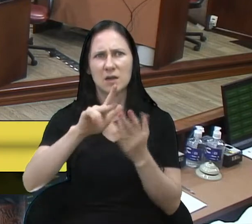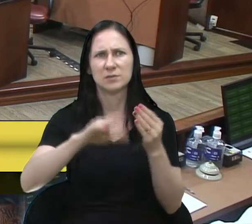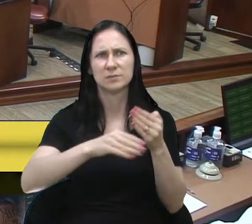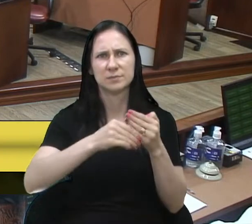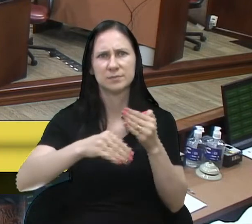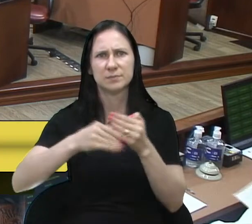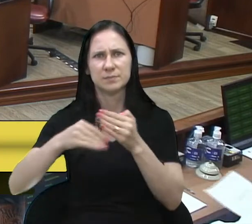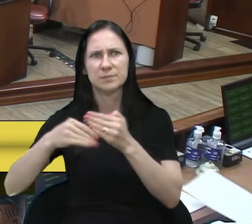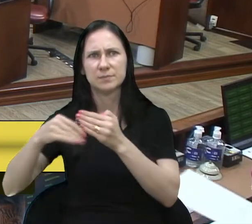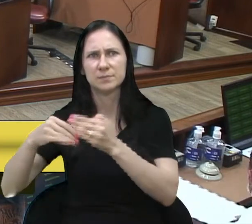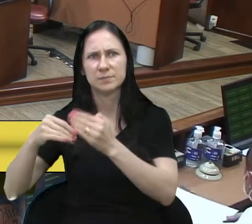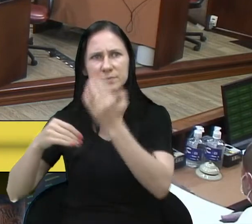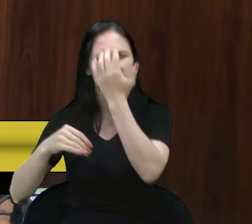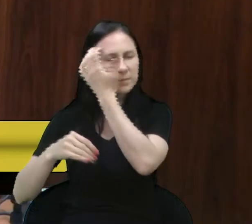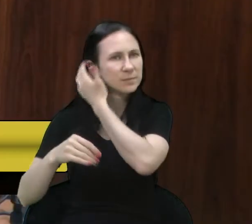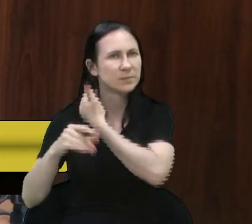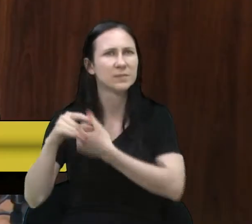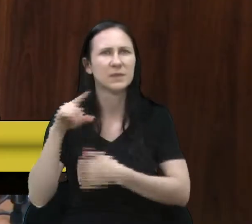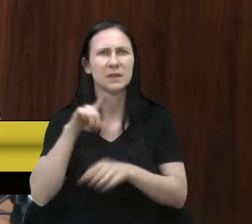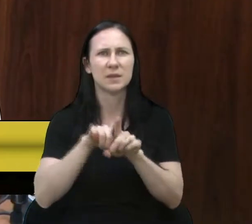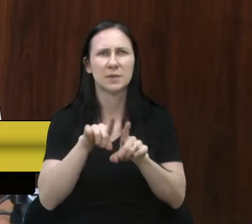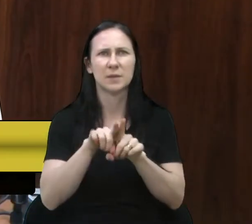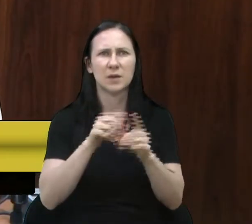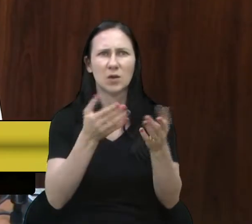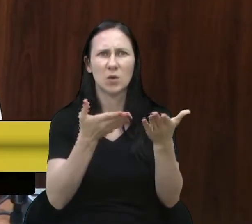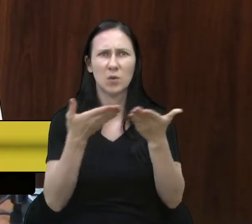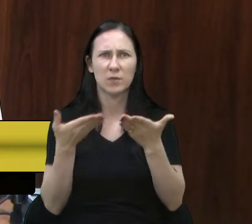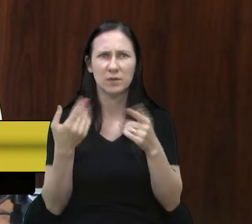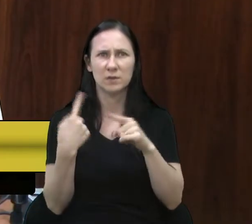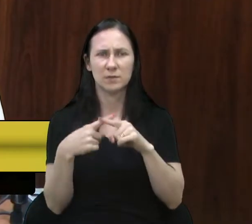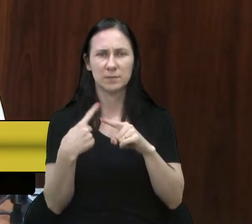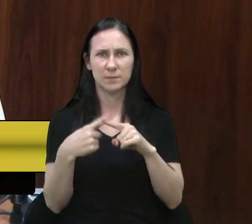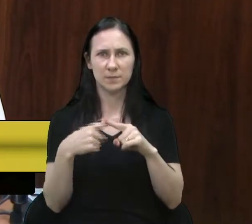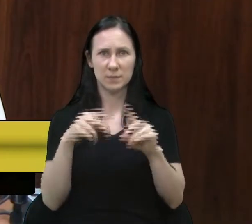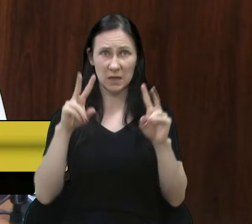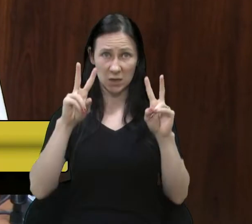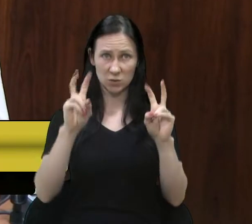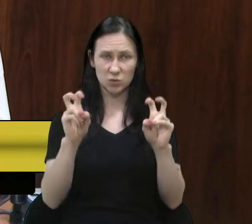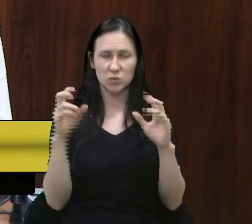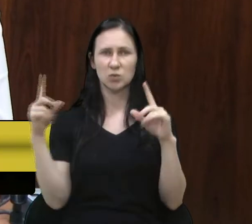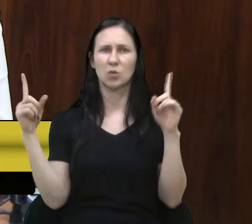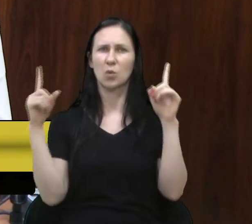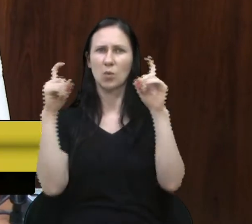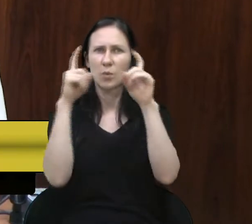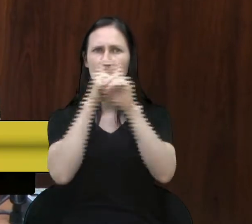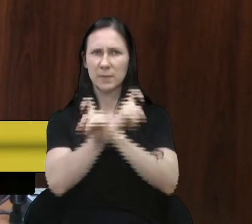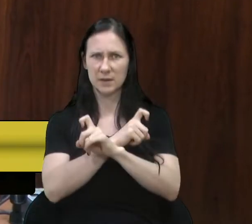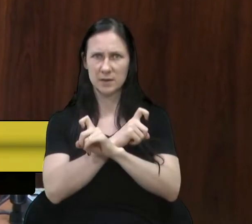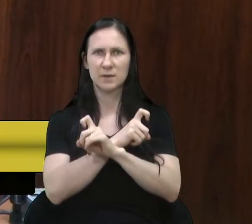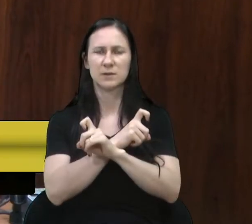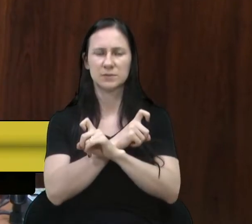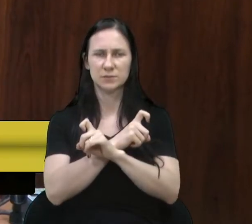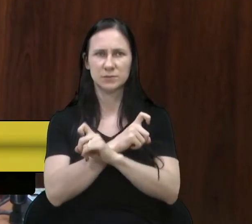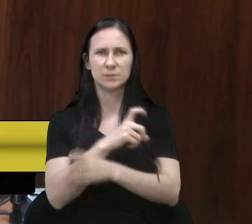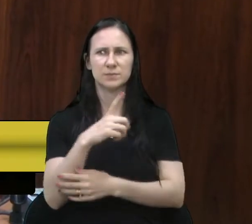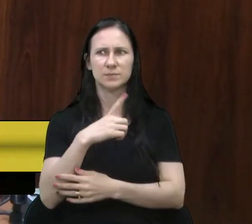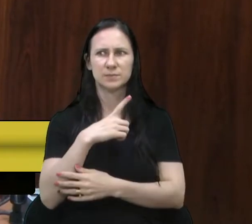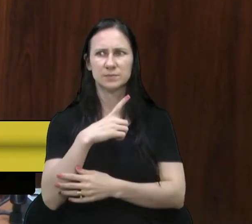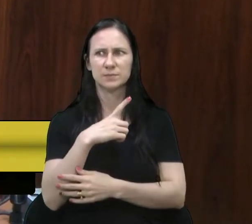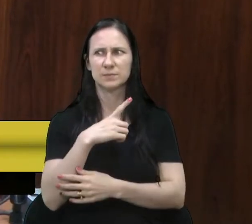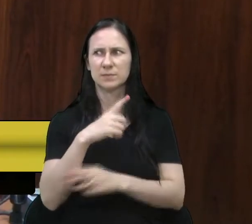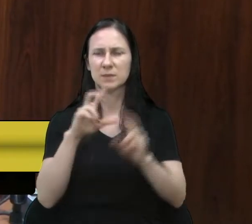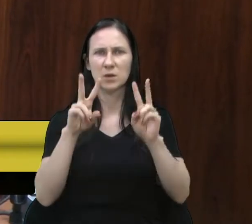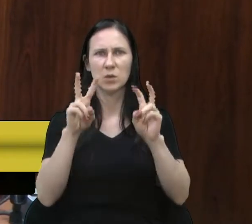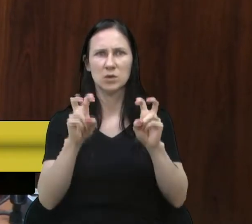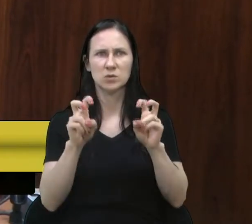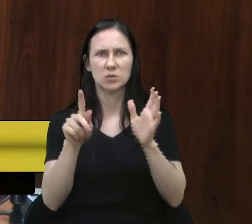fala, e partindo do seu convite, porque o tema é complexo, porque ele mobiliza e porque ele é um tema